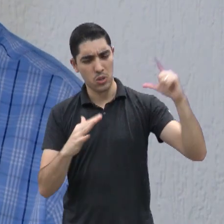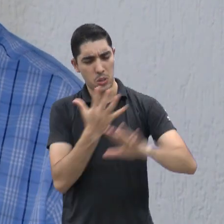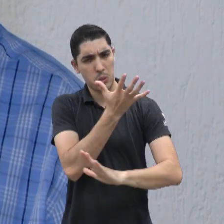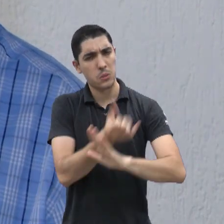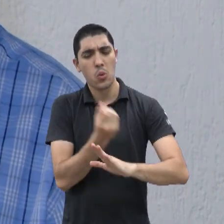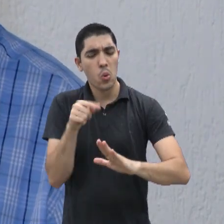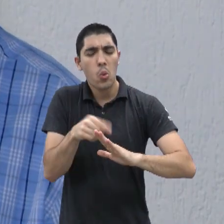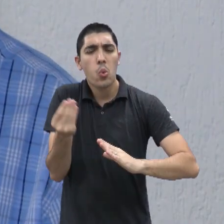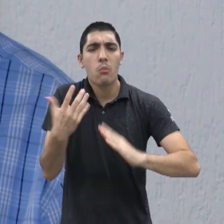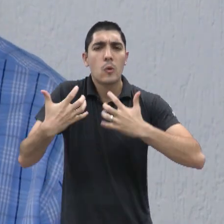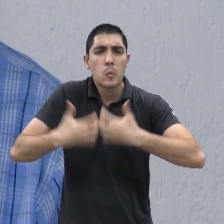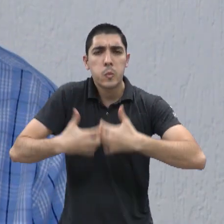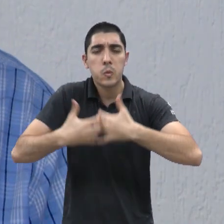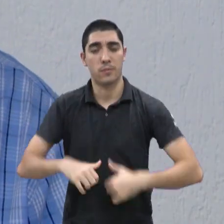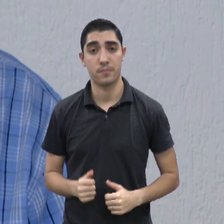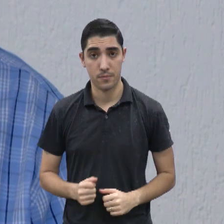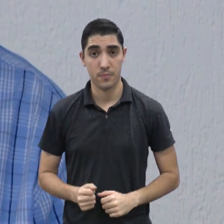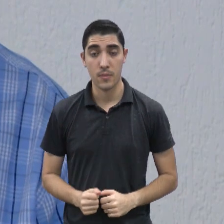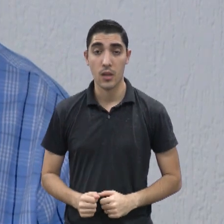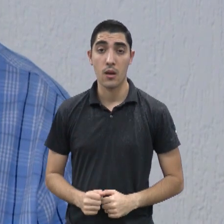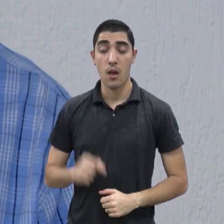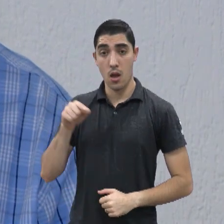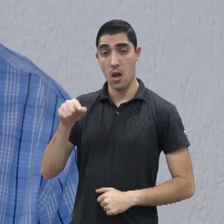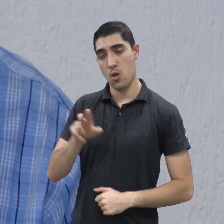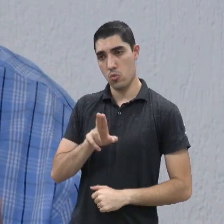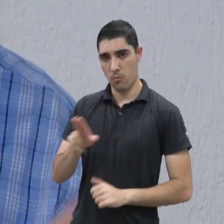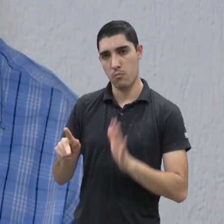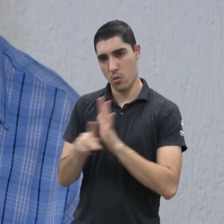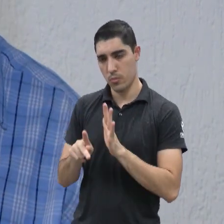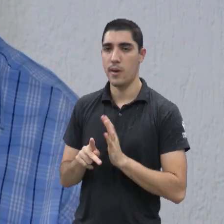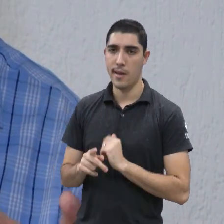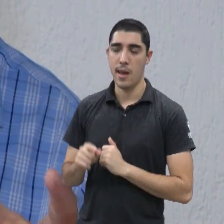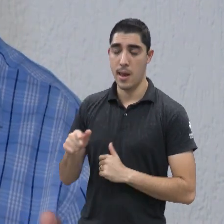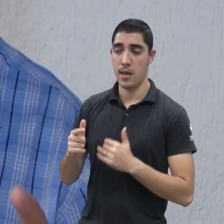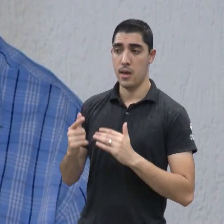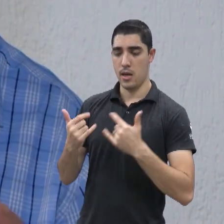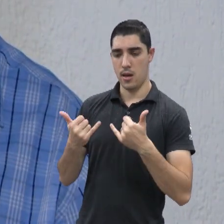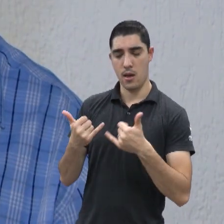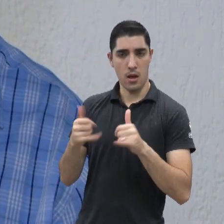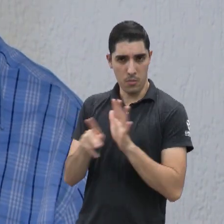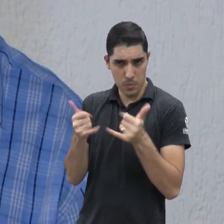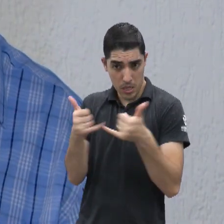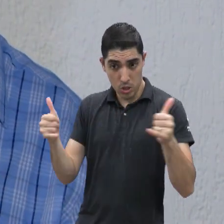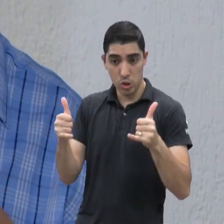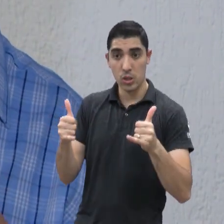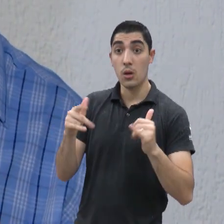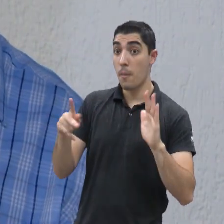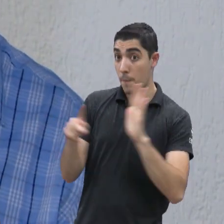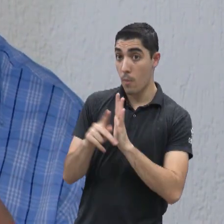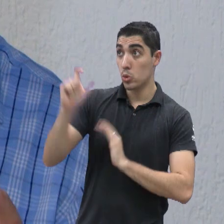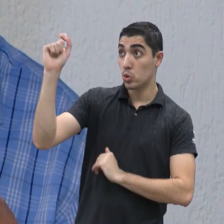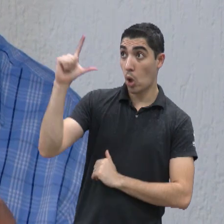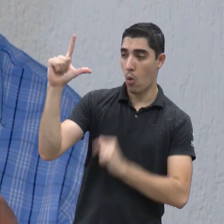um sistema clássico. Ela chama-se energia foto, que vem da foto, da claridade do sol. E ela vai